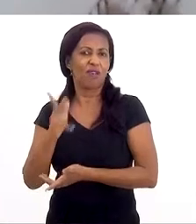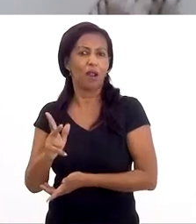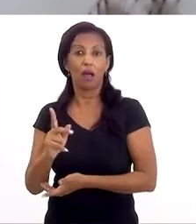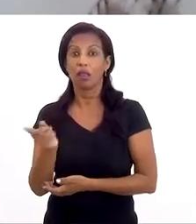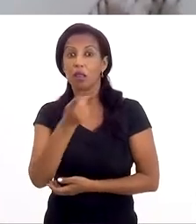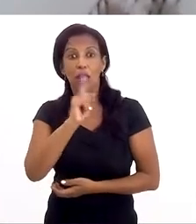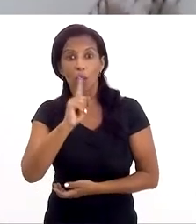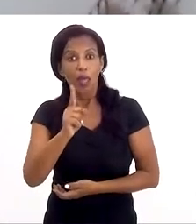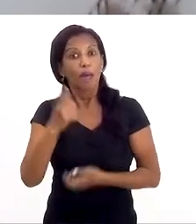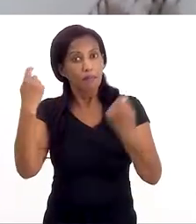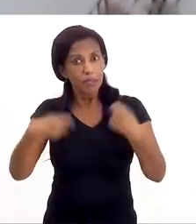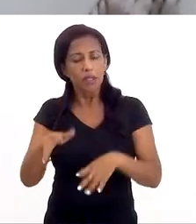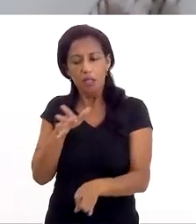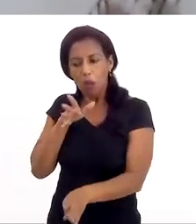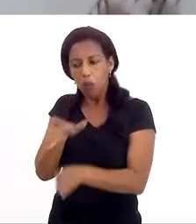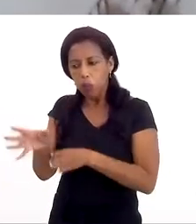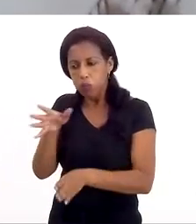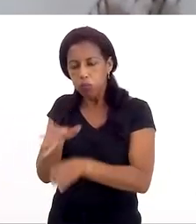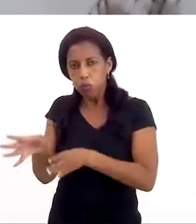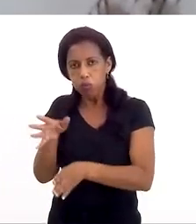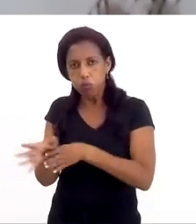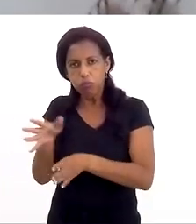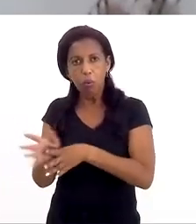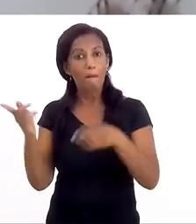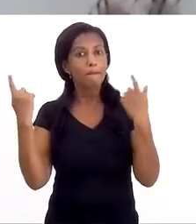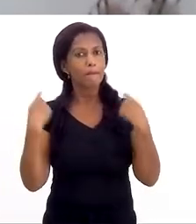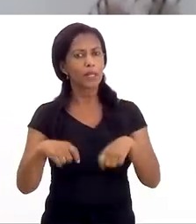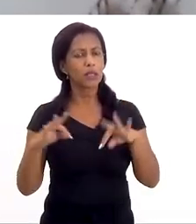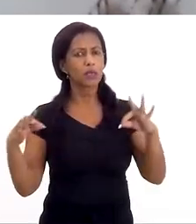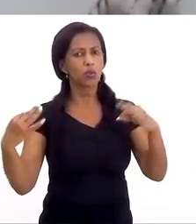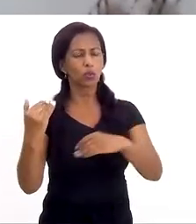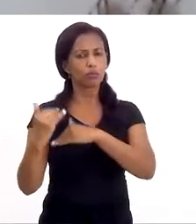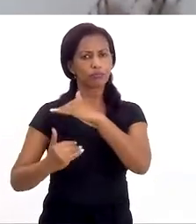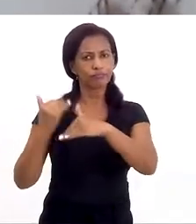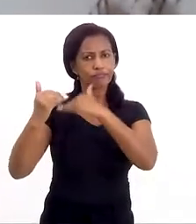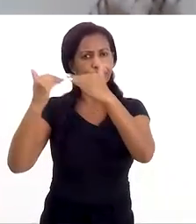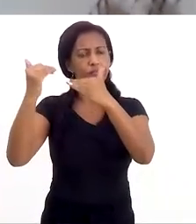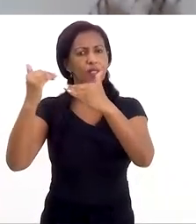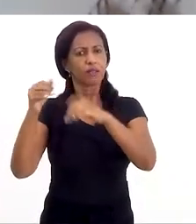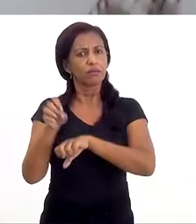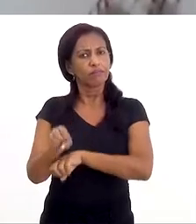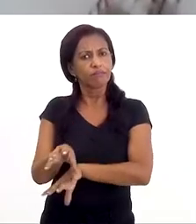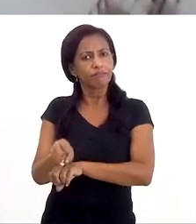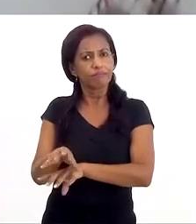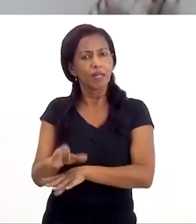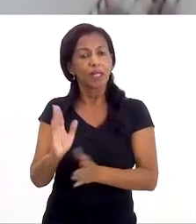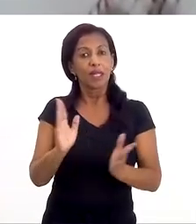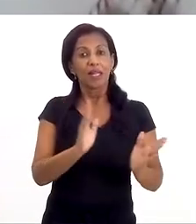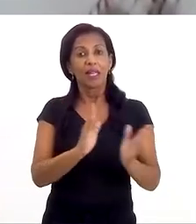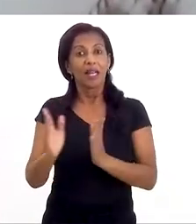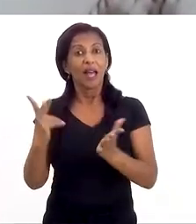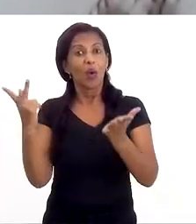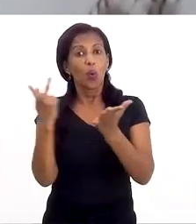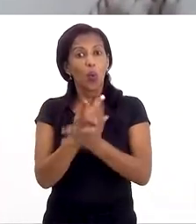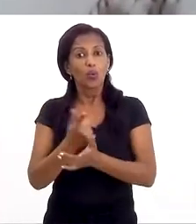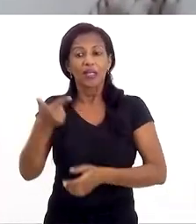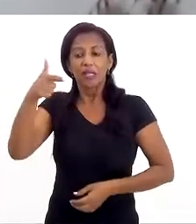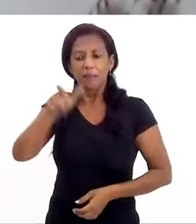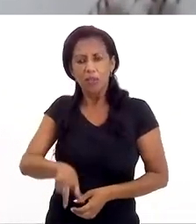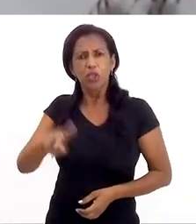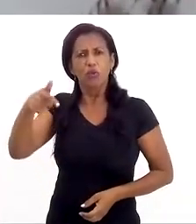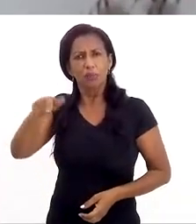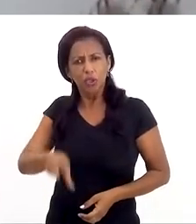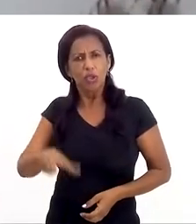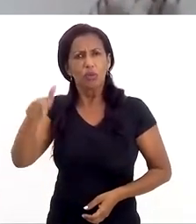o suficiente, não é. A educação, assim como todo processo educativo, ele ocorre diante da